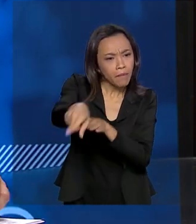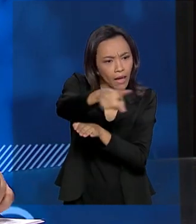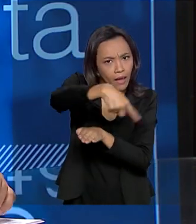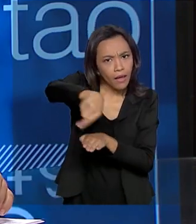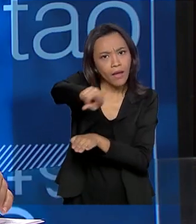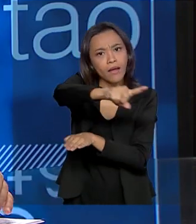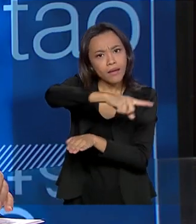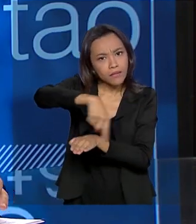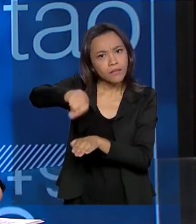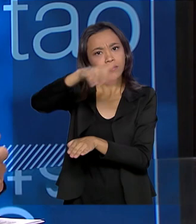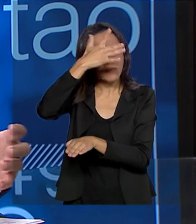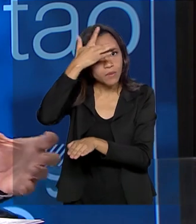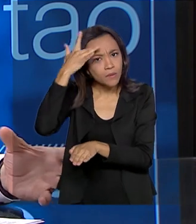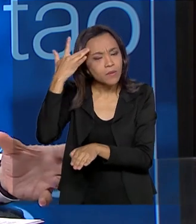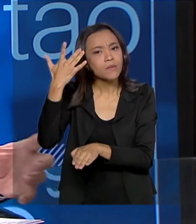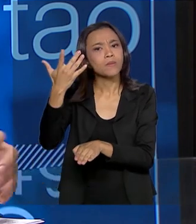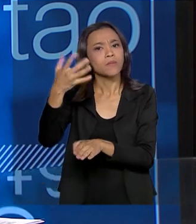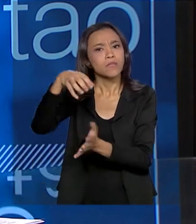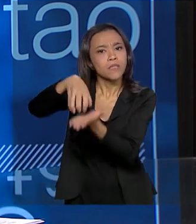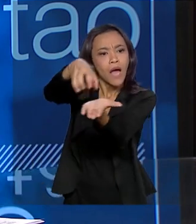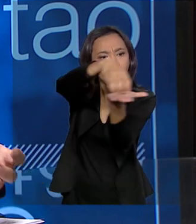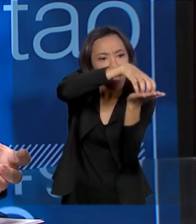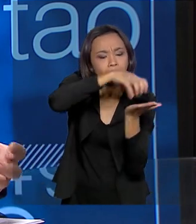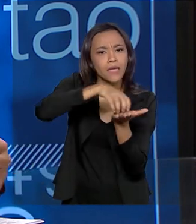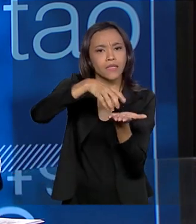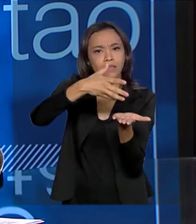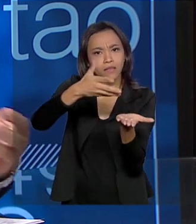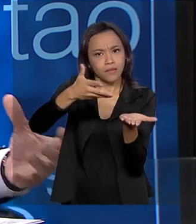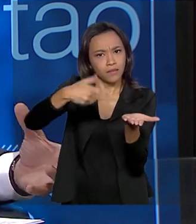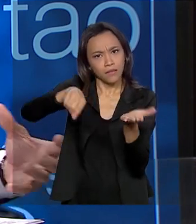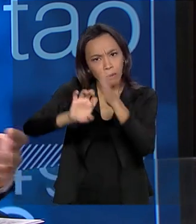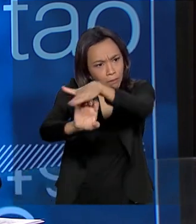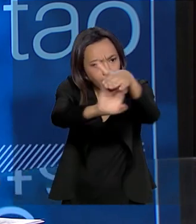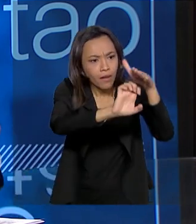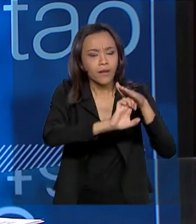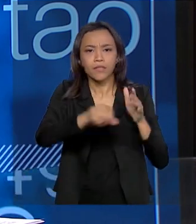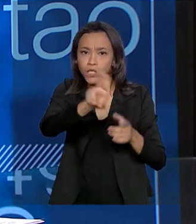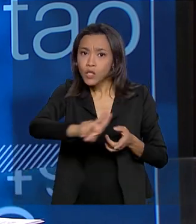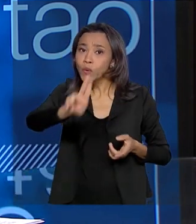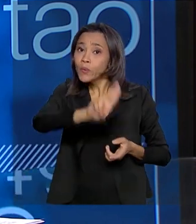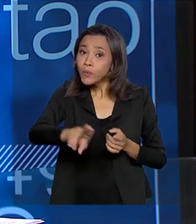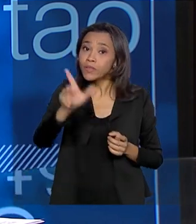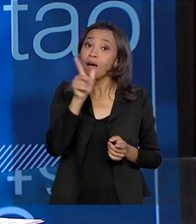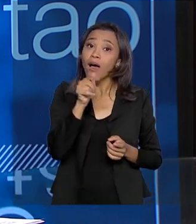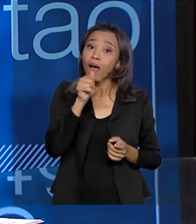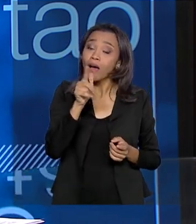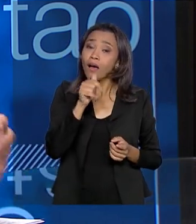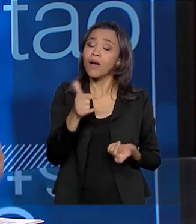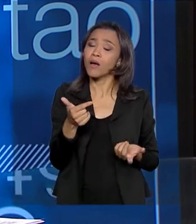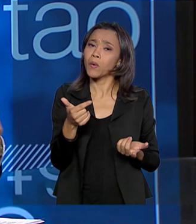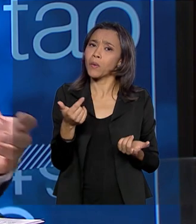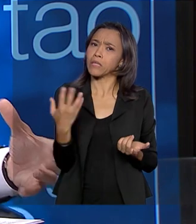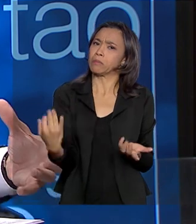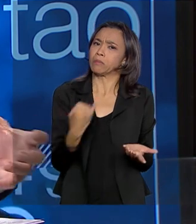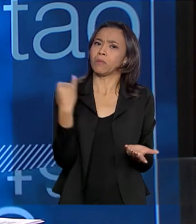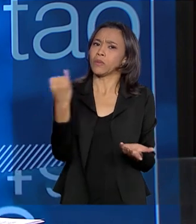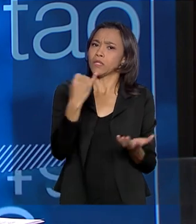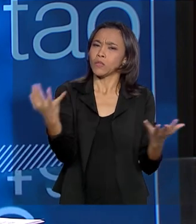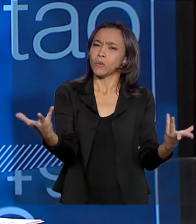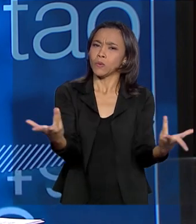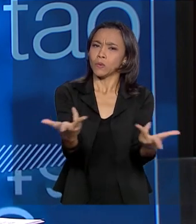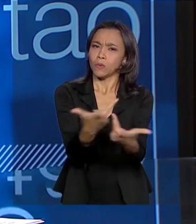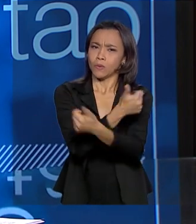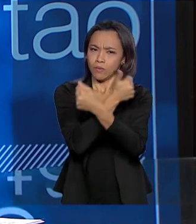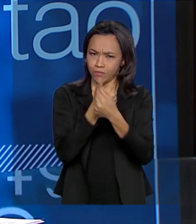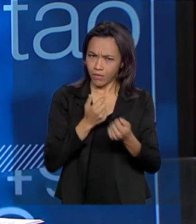interlocutores, setores que utilizam a água, utilizam ela de uma forma importante para essa